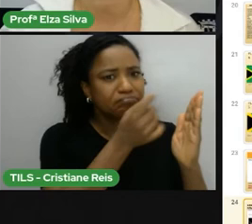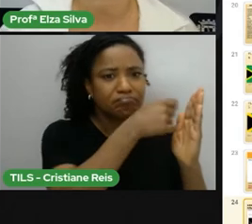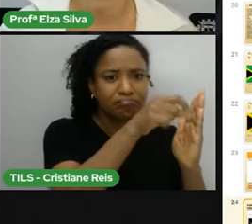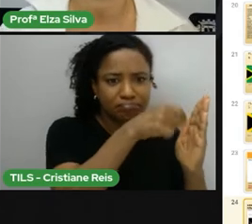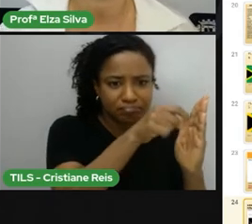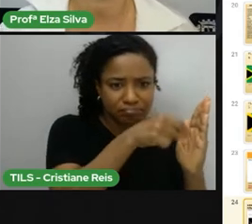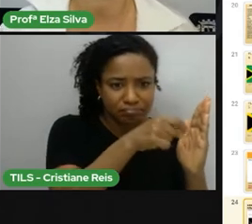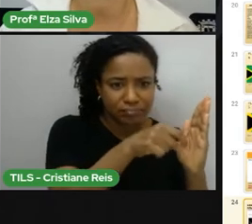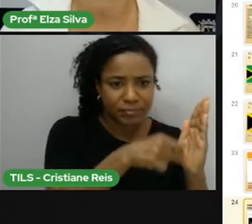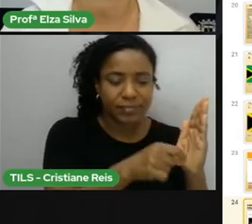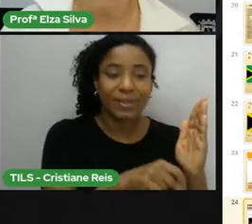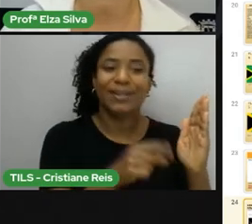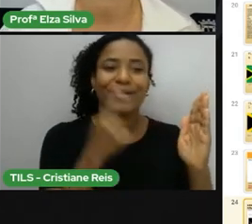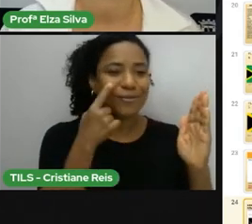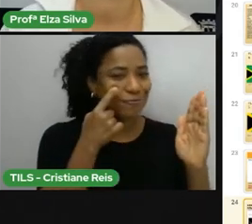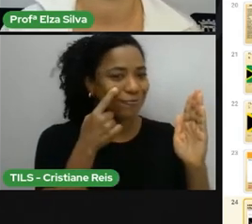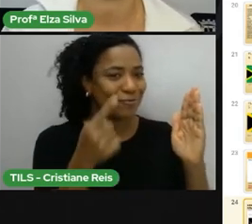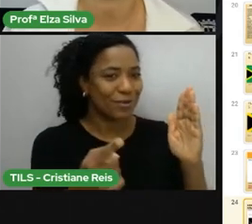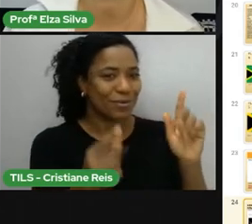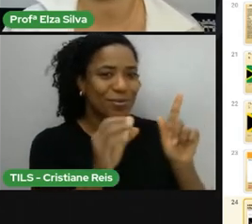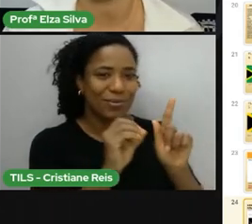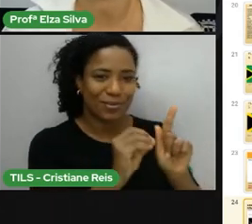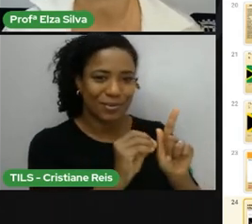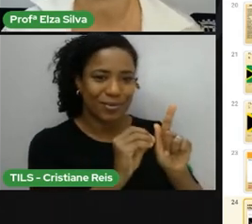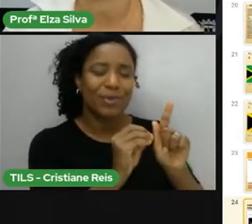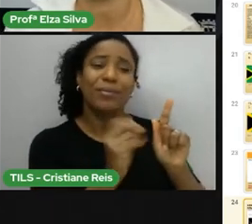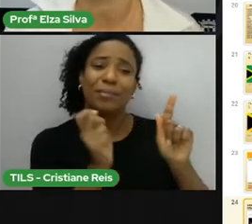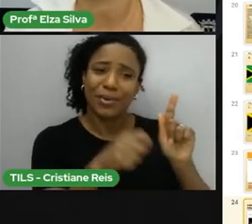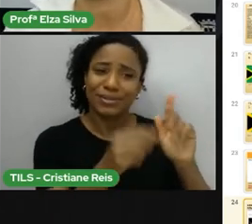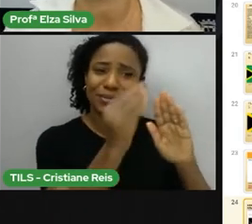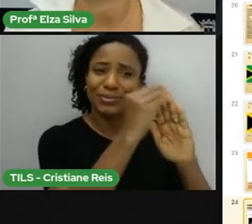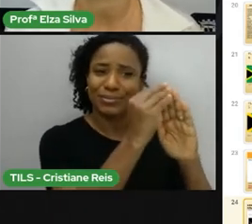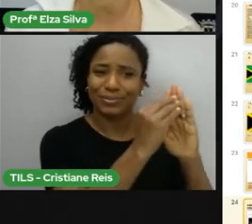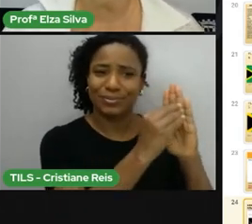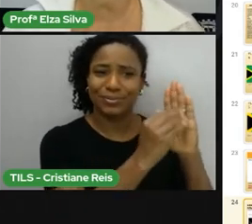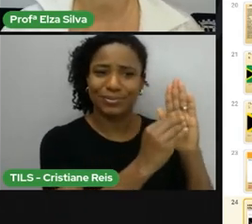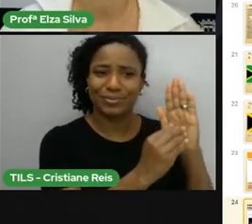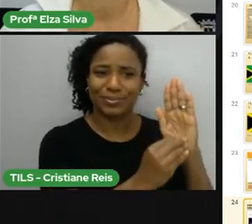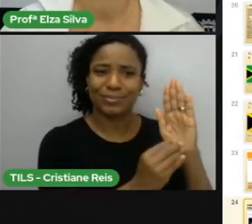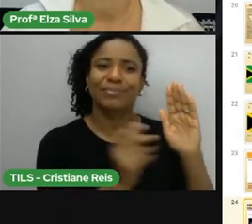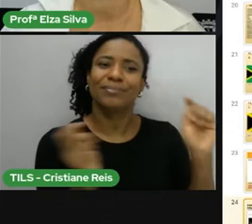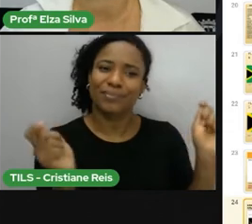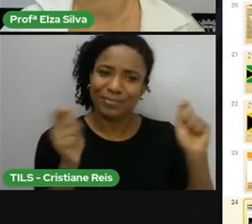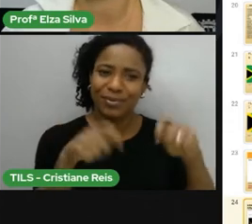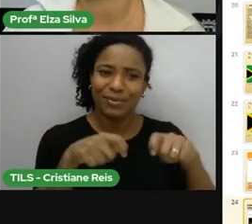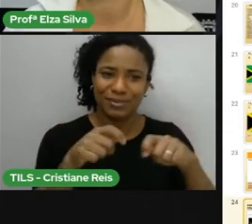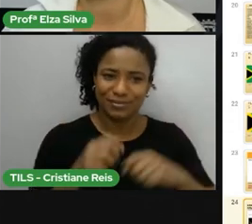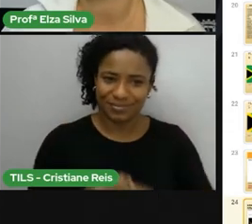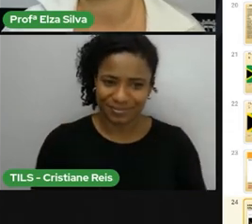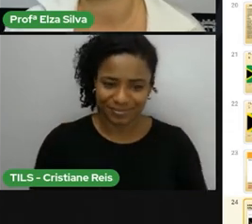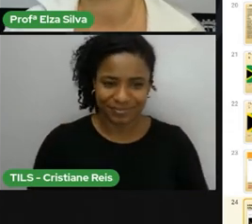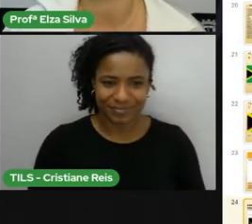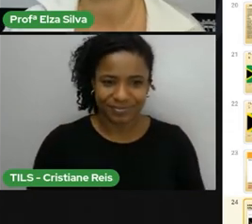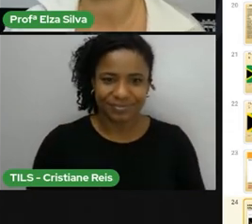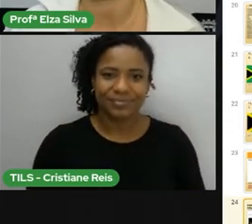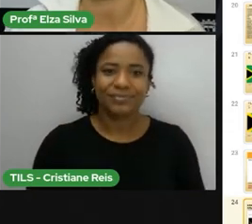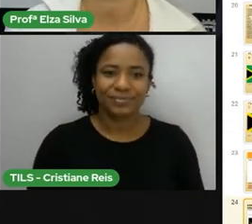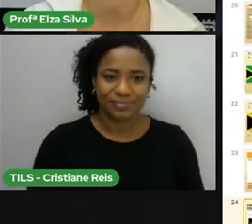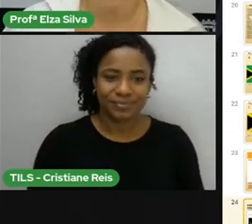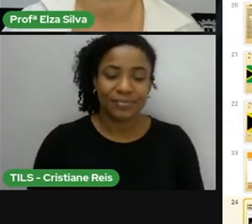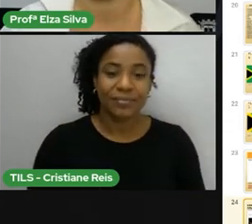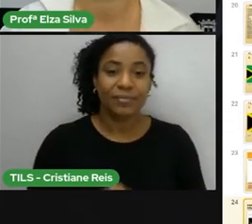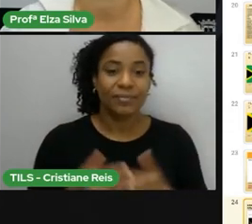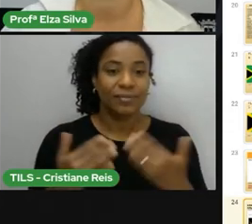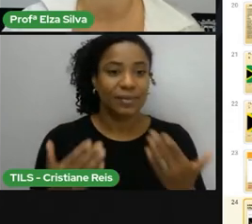vivenciar Através Do Google Arts and Culture E a nossa aventura Não